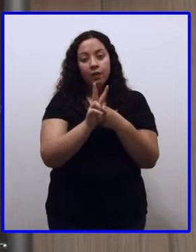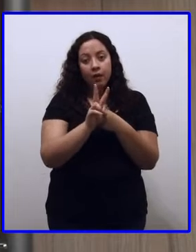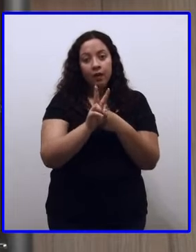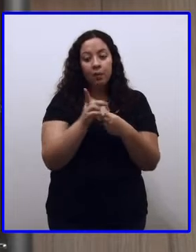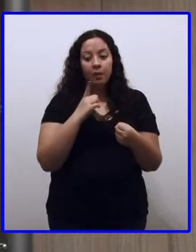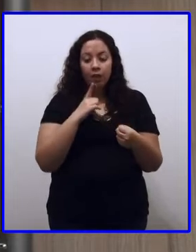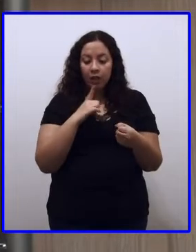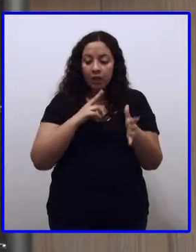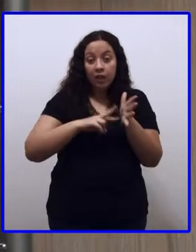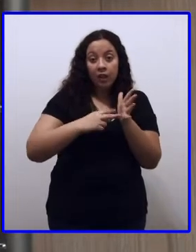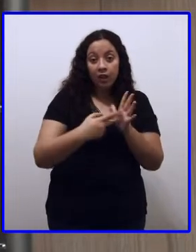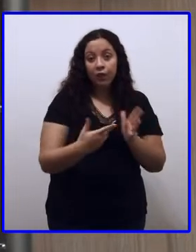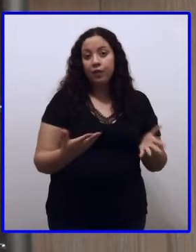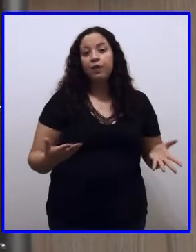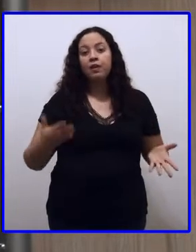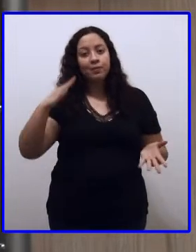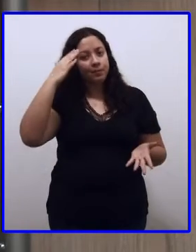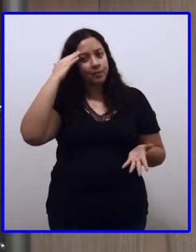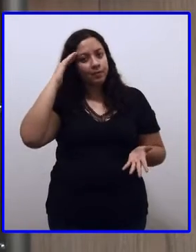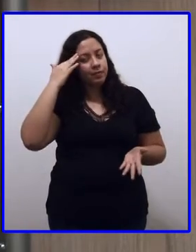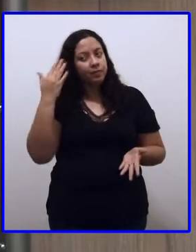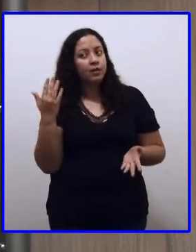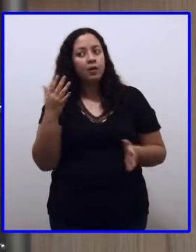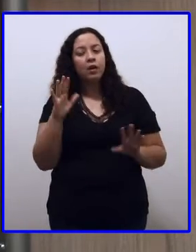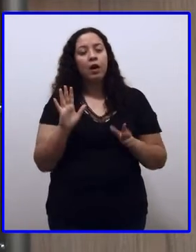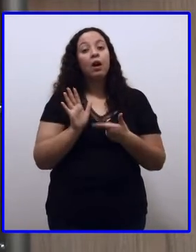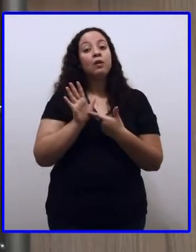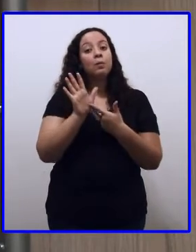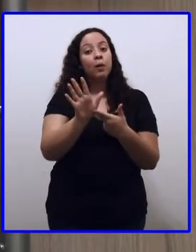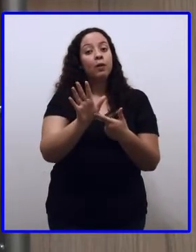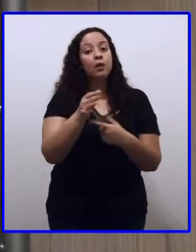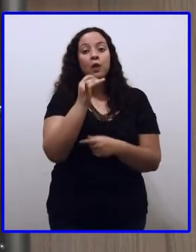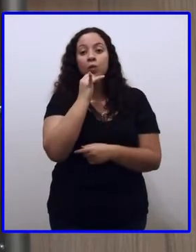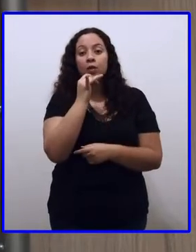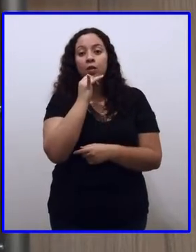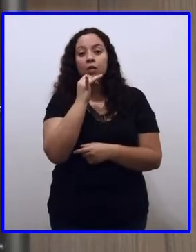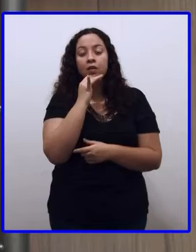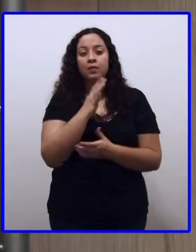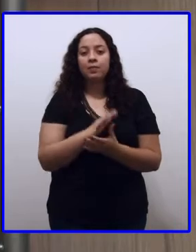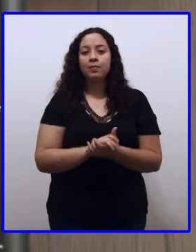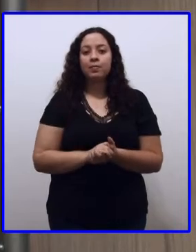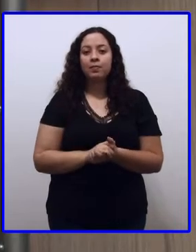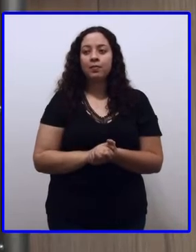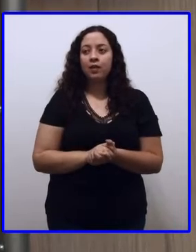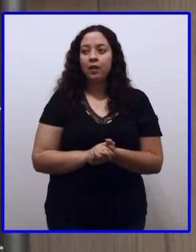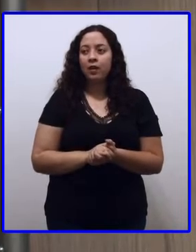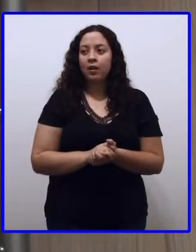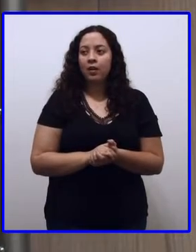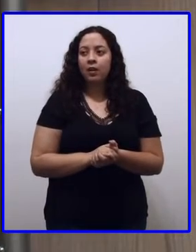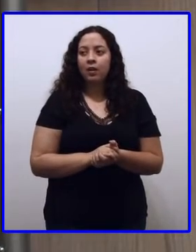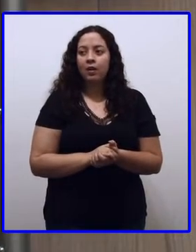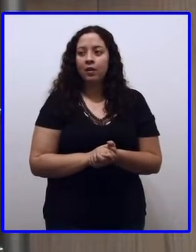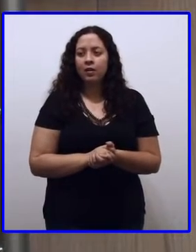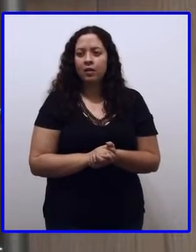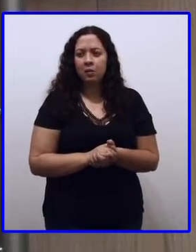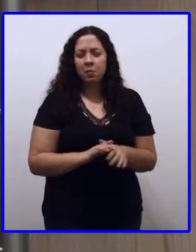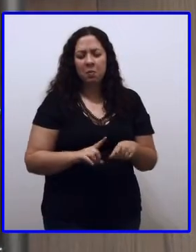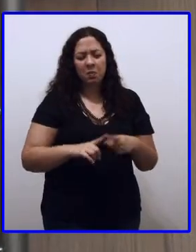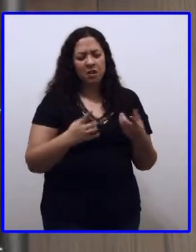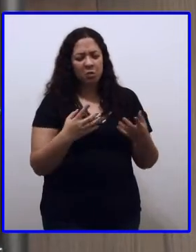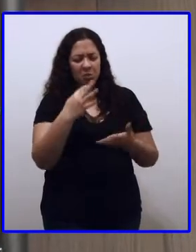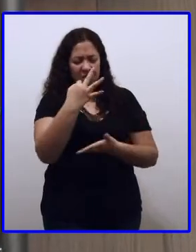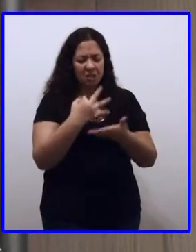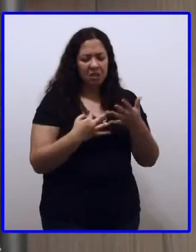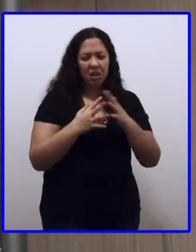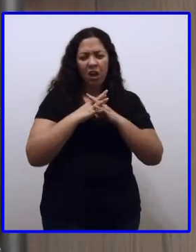você escreve. Quer ver só? Vou dar um exemplo. Então, temos aí um texto da bruxa. Olha que legal esse gif aí, ó. Só que está